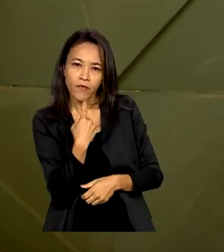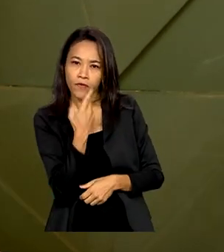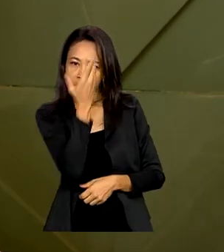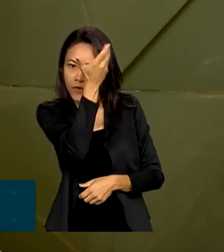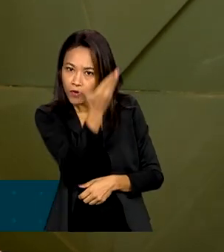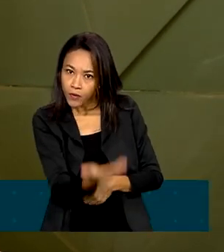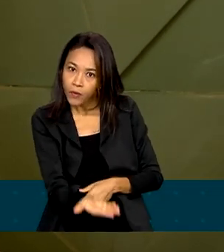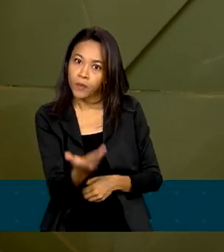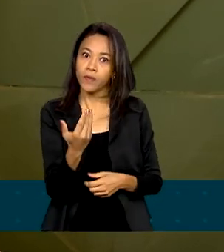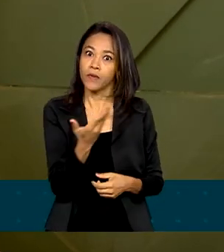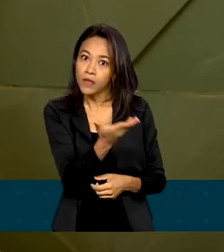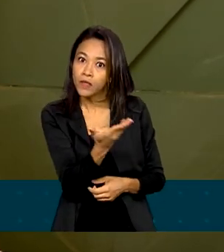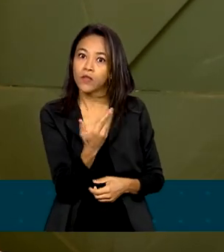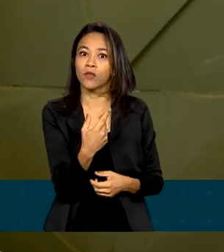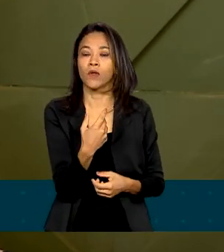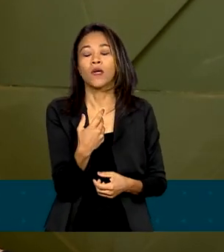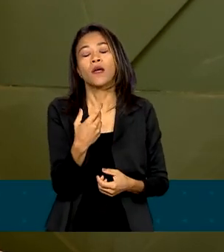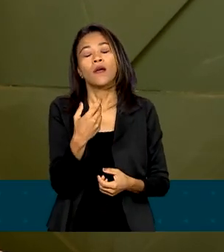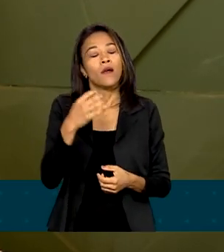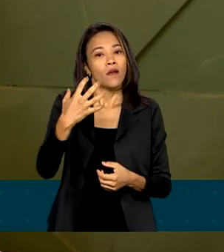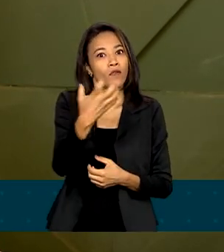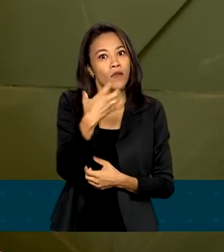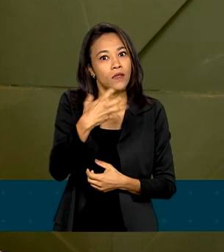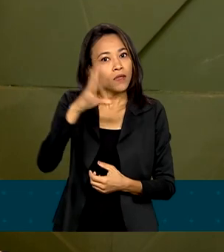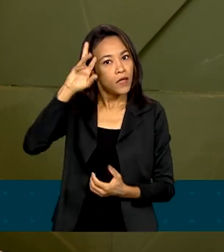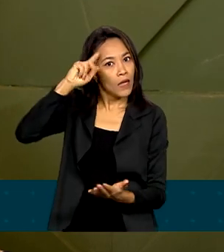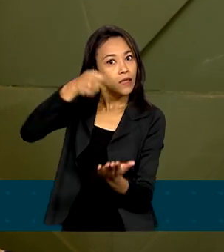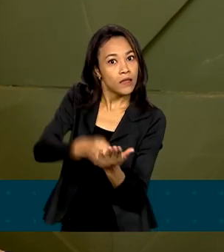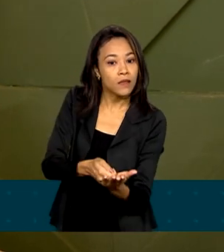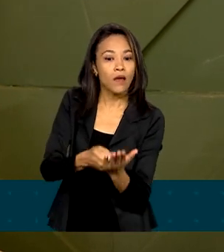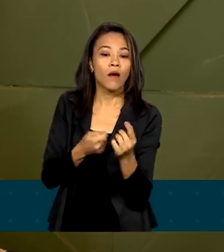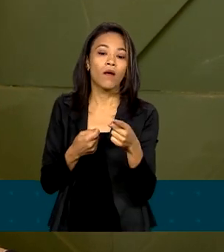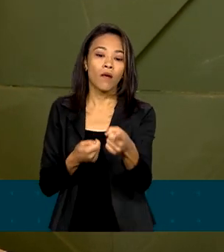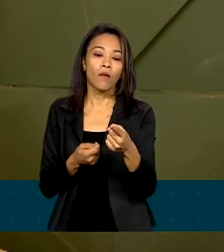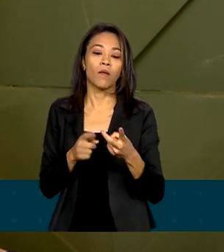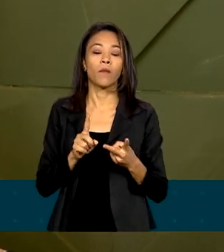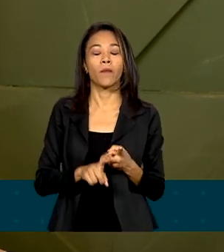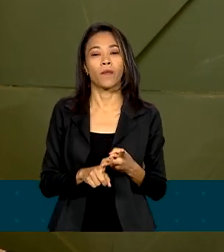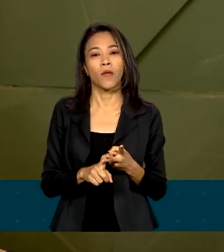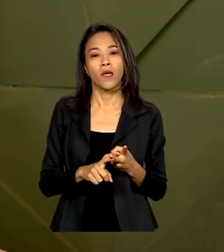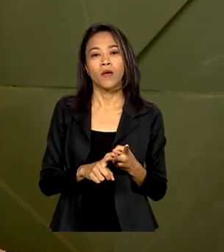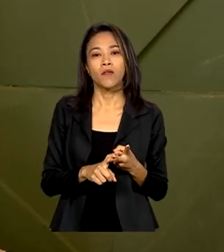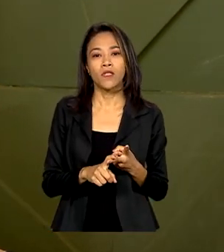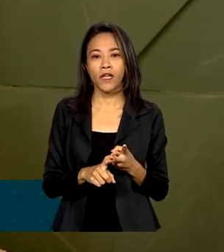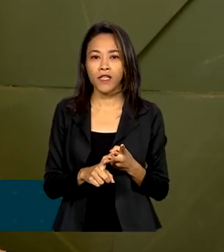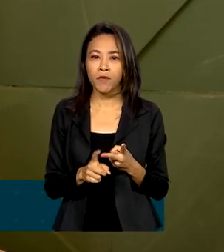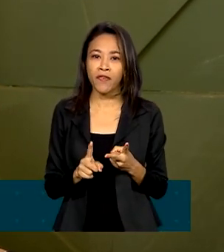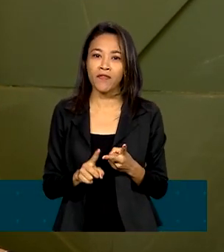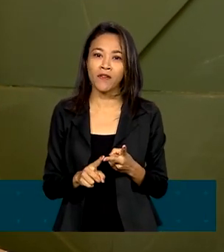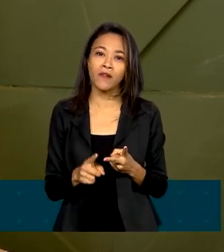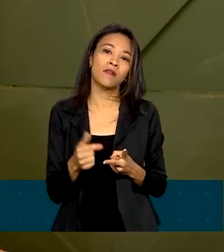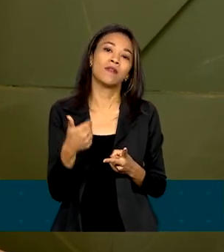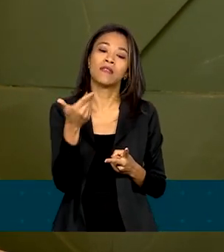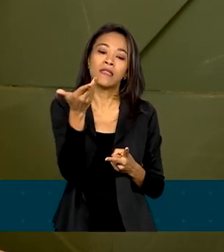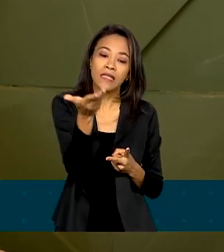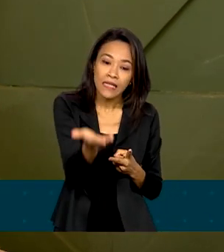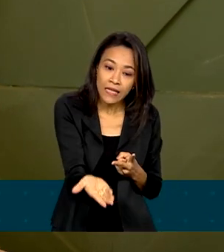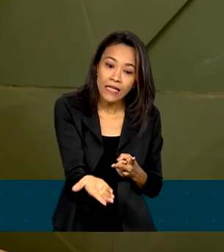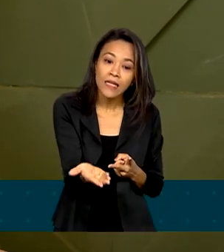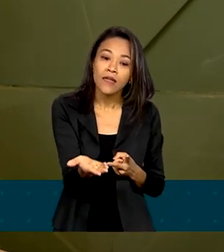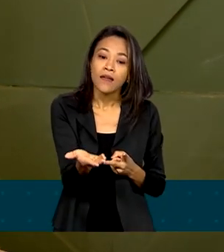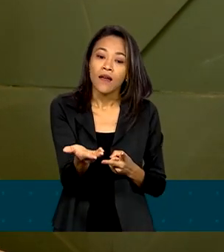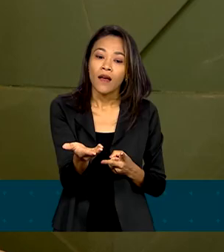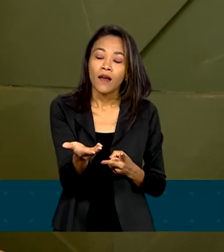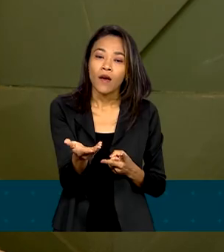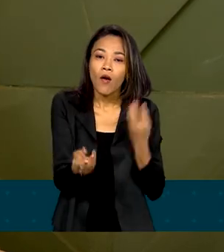influencia muito, o tipo de atividade que ele desenvolve, critérios de como o